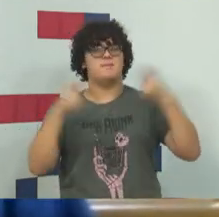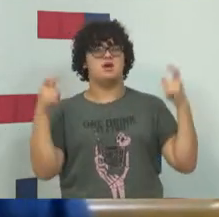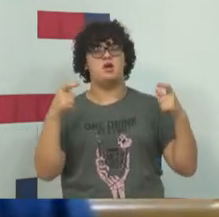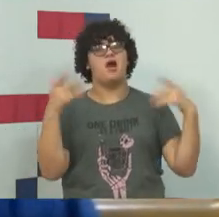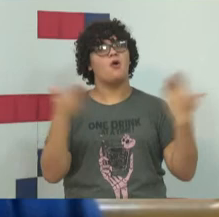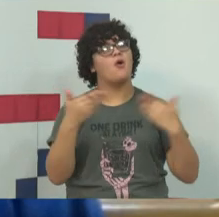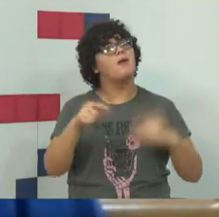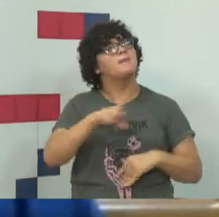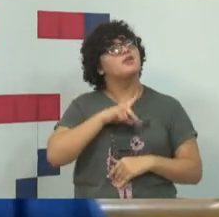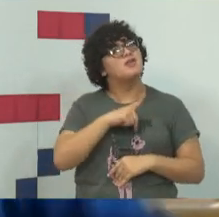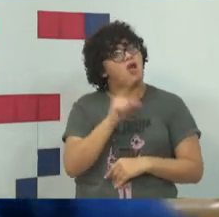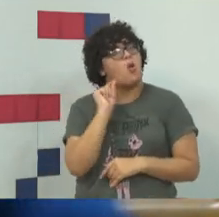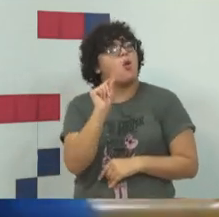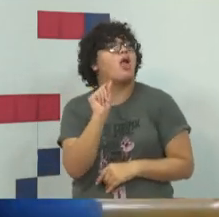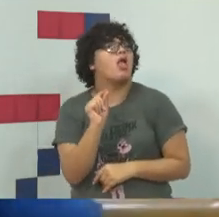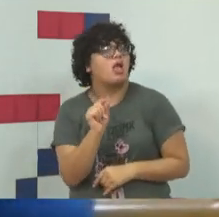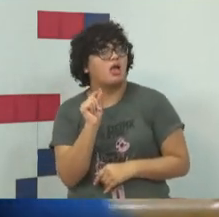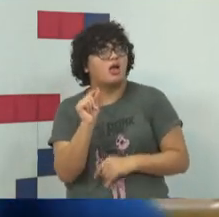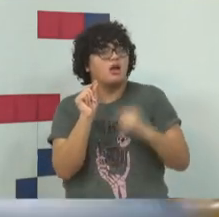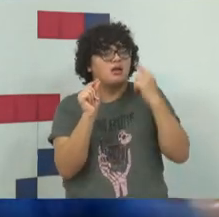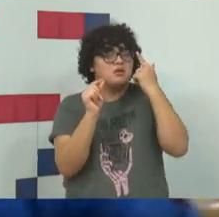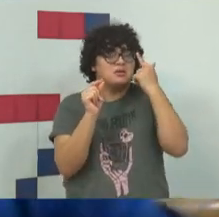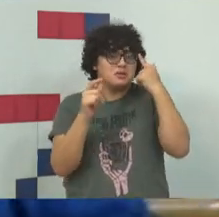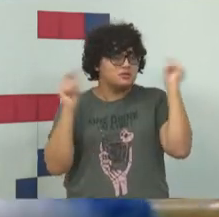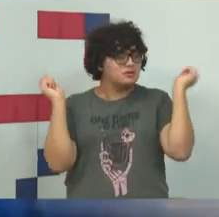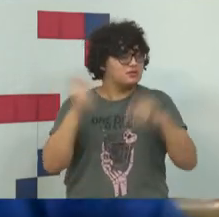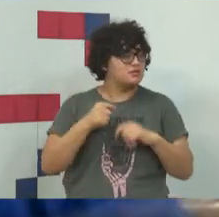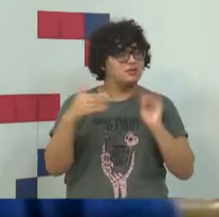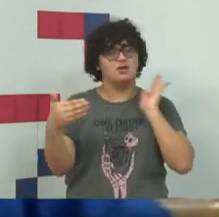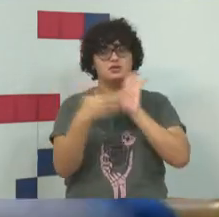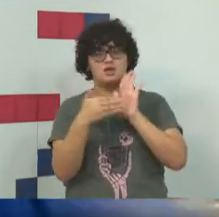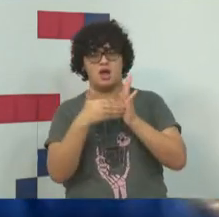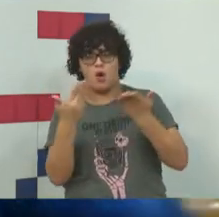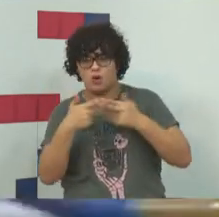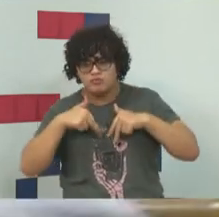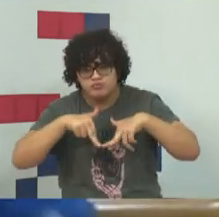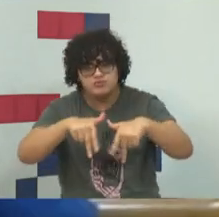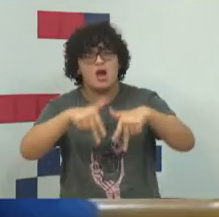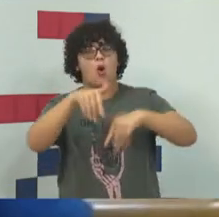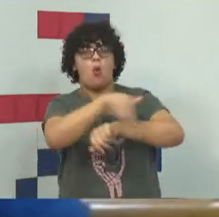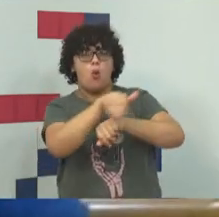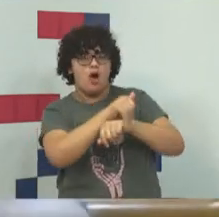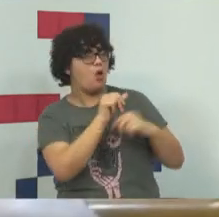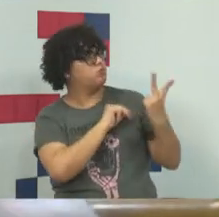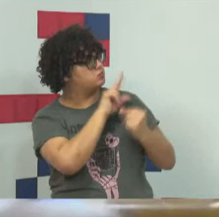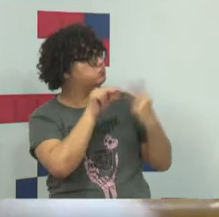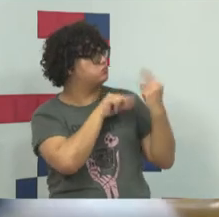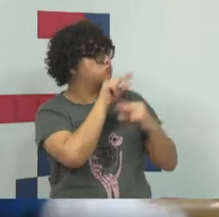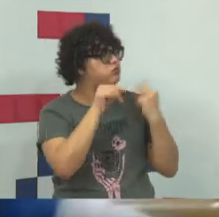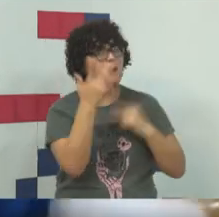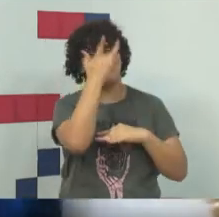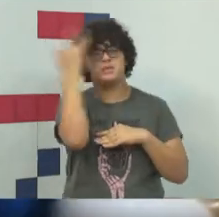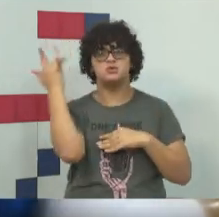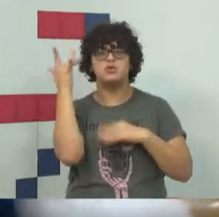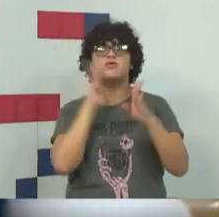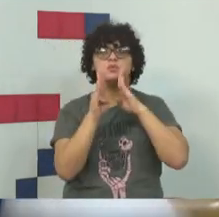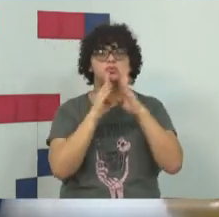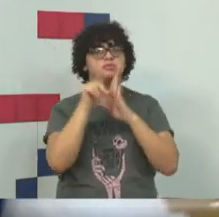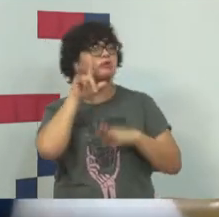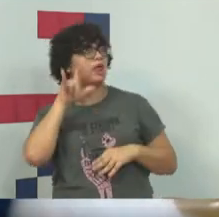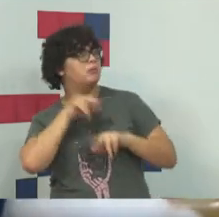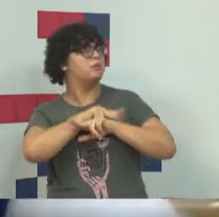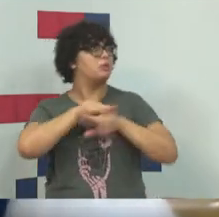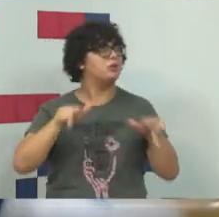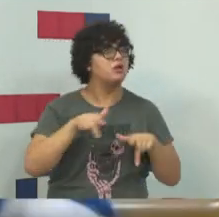particularmente sinto que não, sinto que até andando nas ruas, conversando com as pessoas nas redes sociais, eu não vejo que